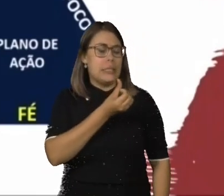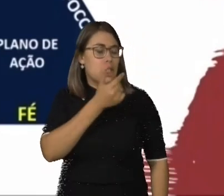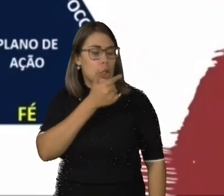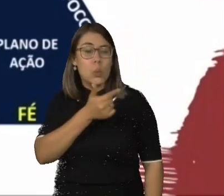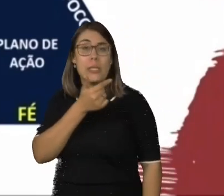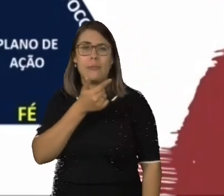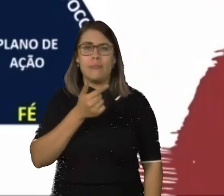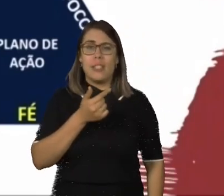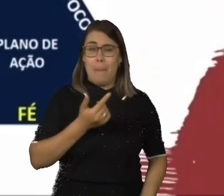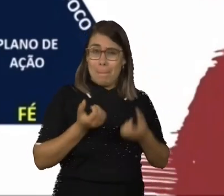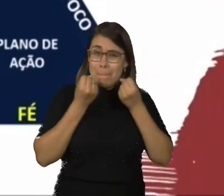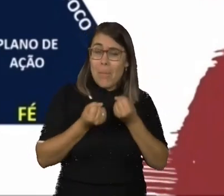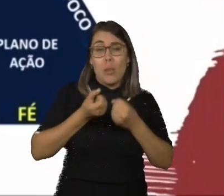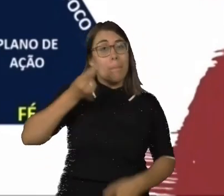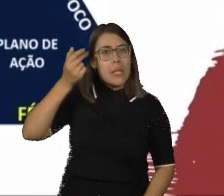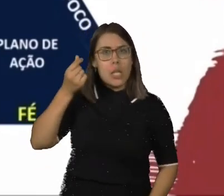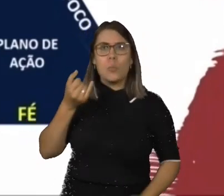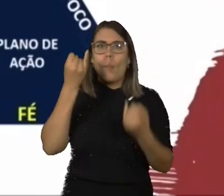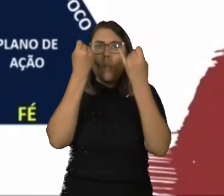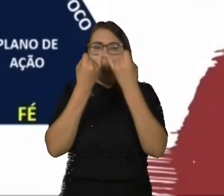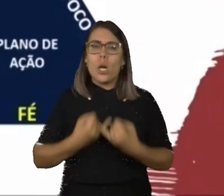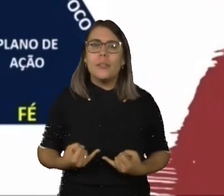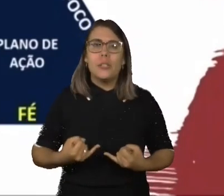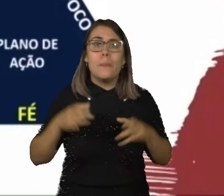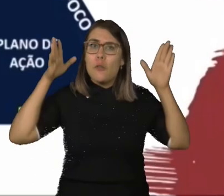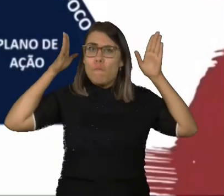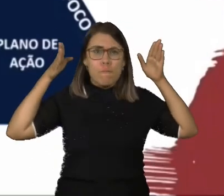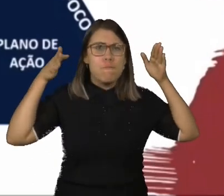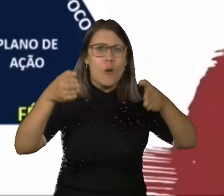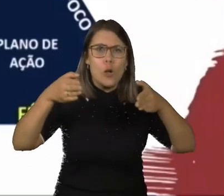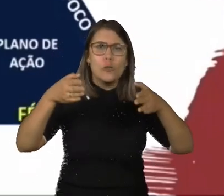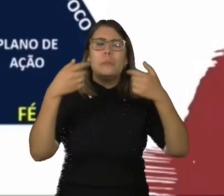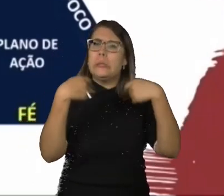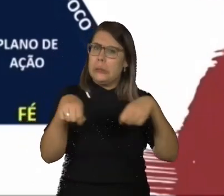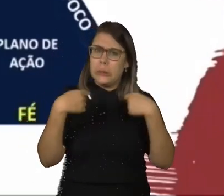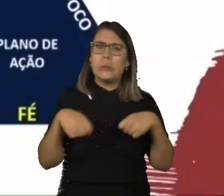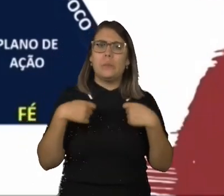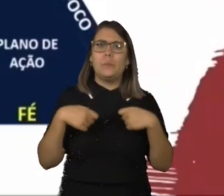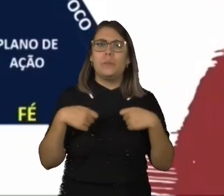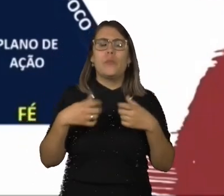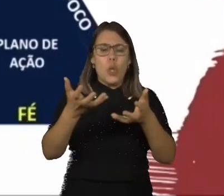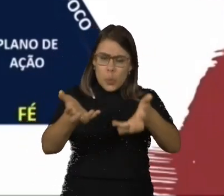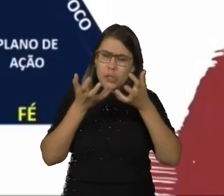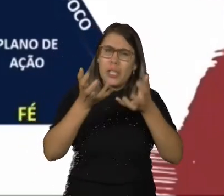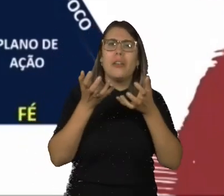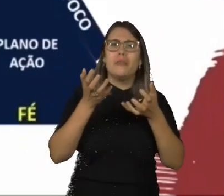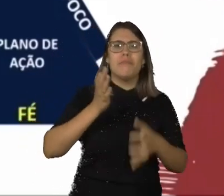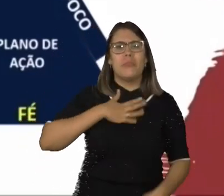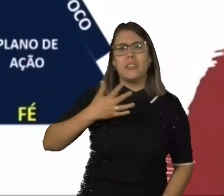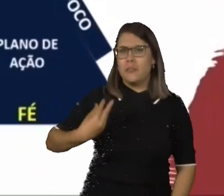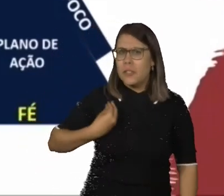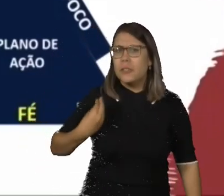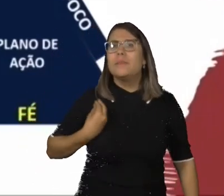botei uma meta que eu ia emagrecer e meu foco foi para lá. Foco é quando eu coloco algo, eu escrevo lá, que eu desejo algo. Eu